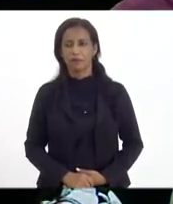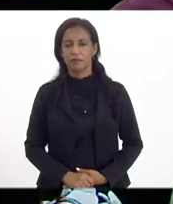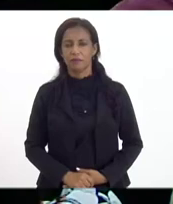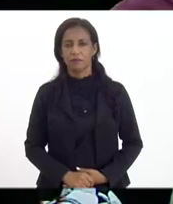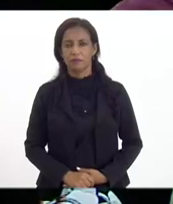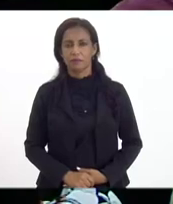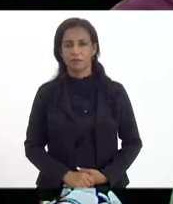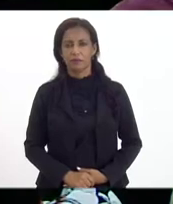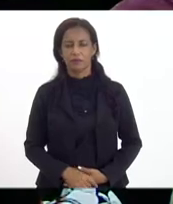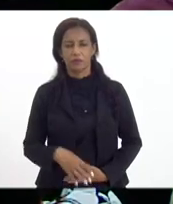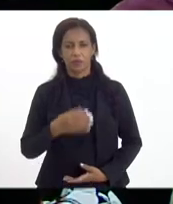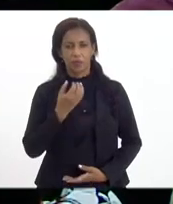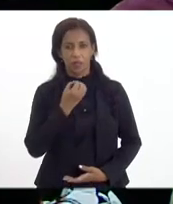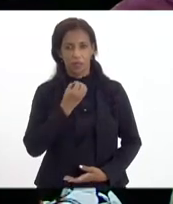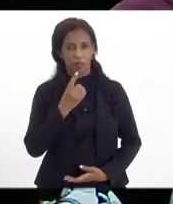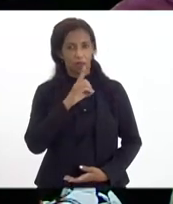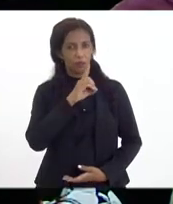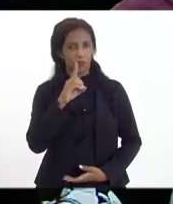Bom dia a todos.